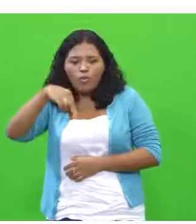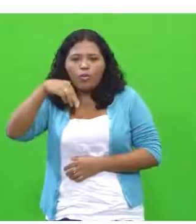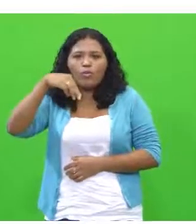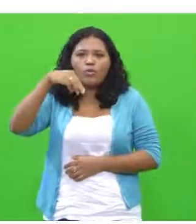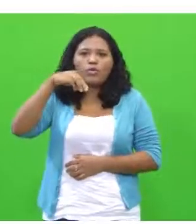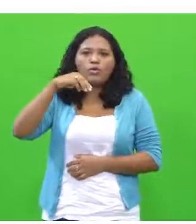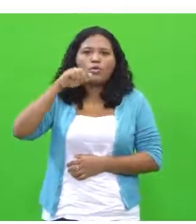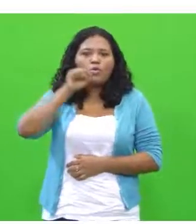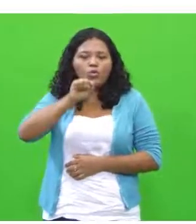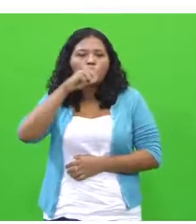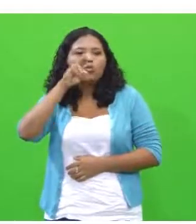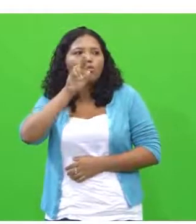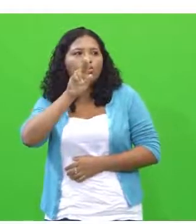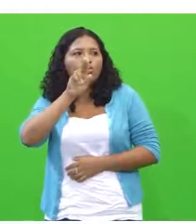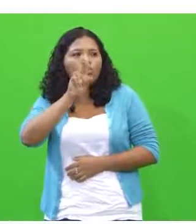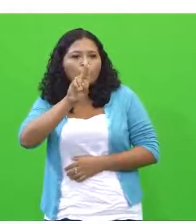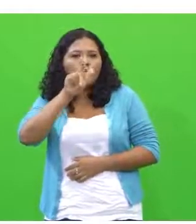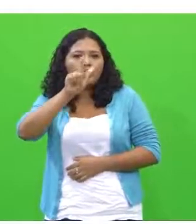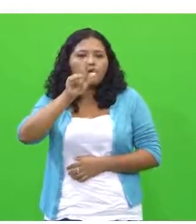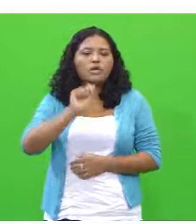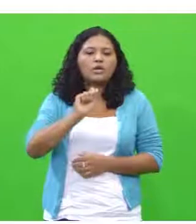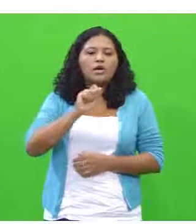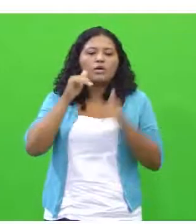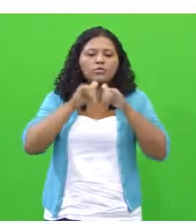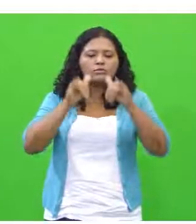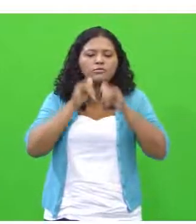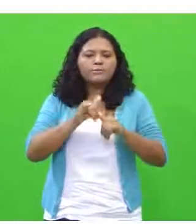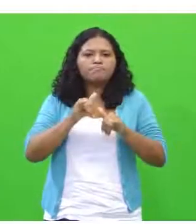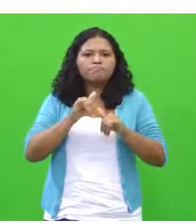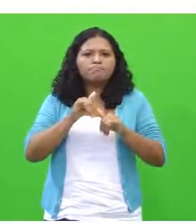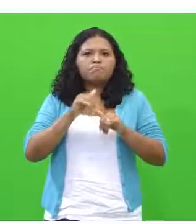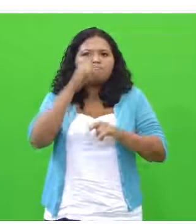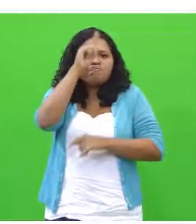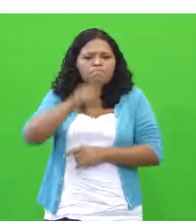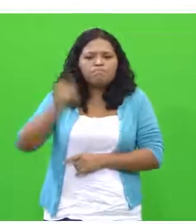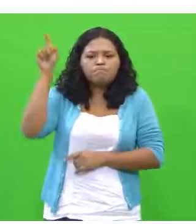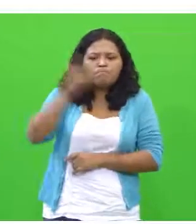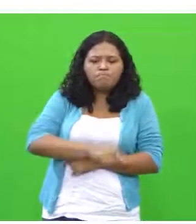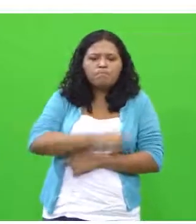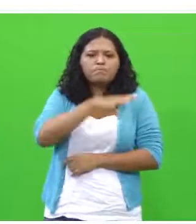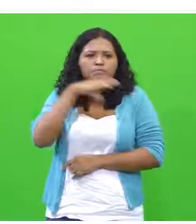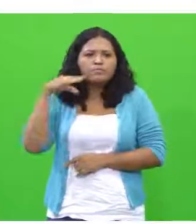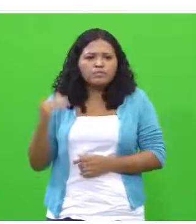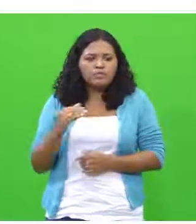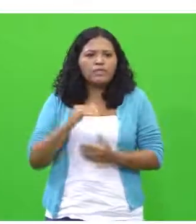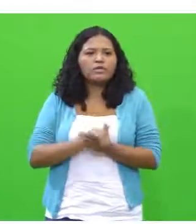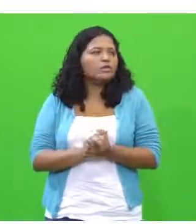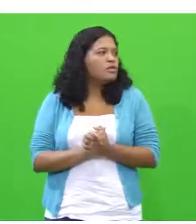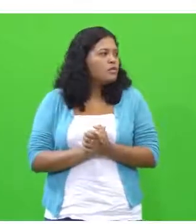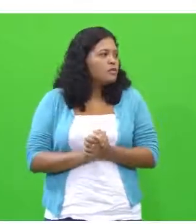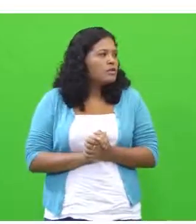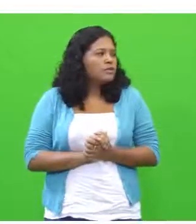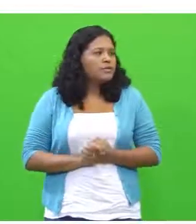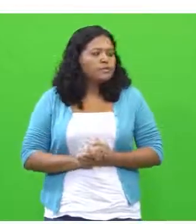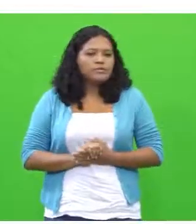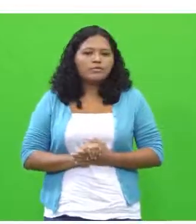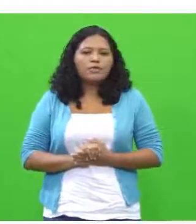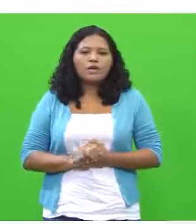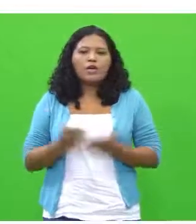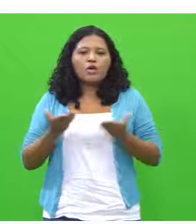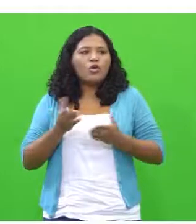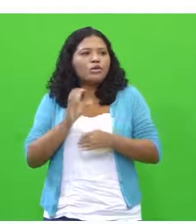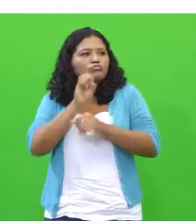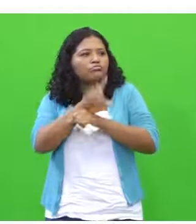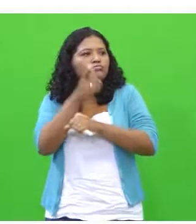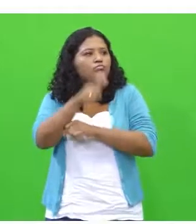A publicidade infantil deve ser proibida pela IDOETA, né? Muito bem. Vamos ver na